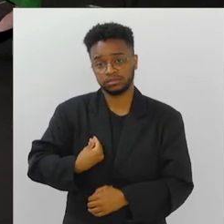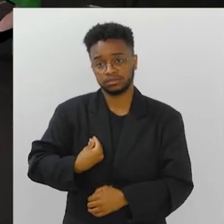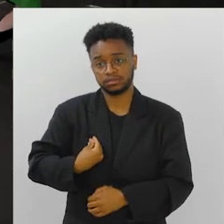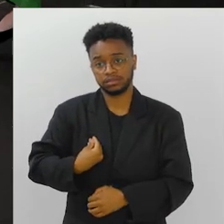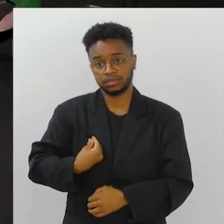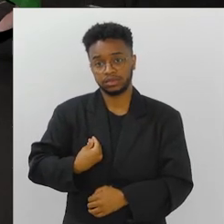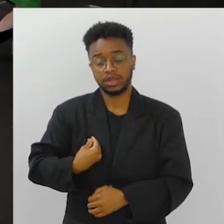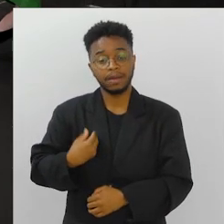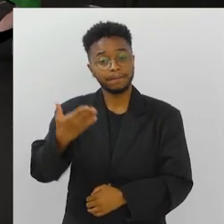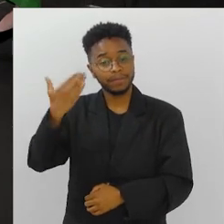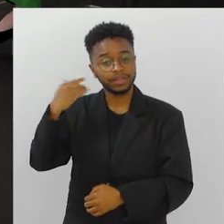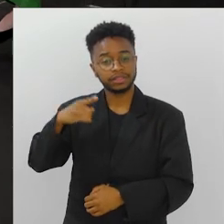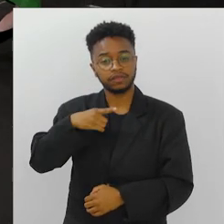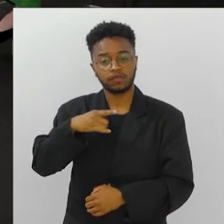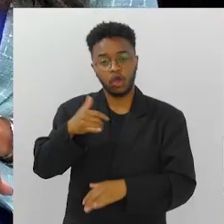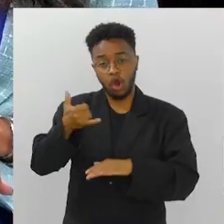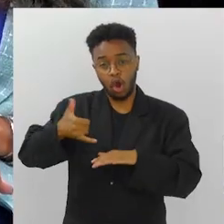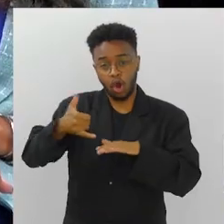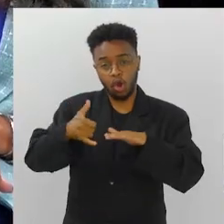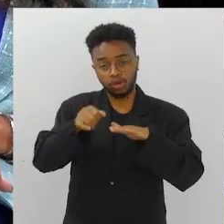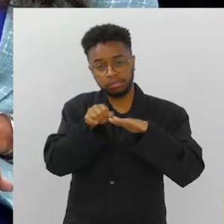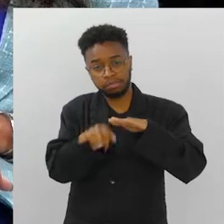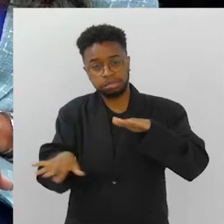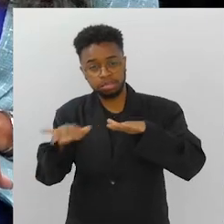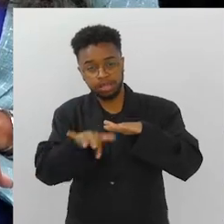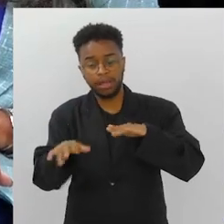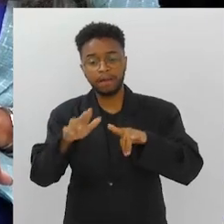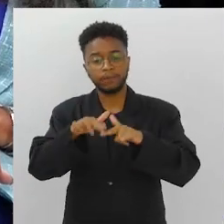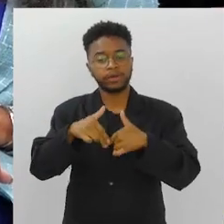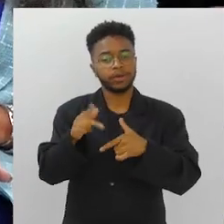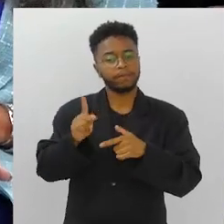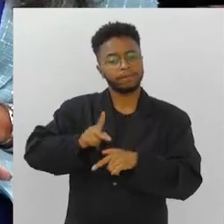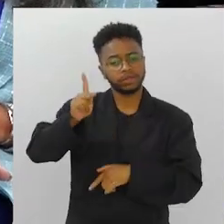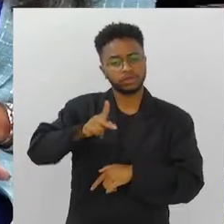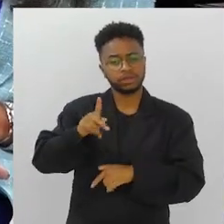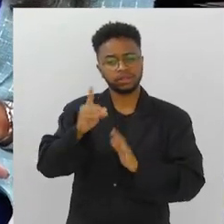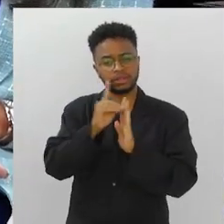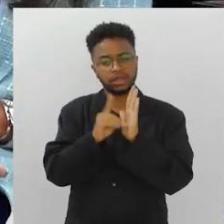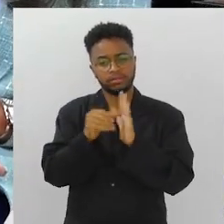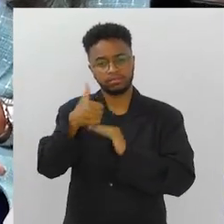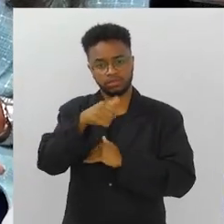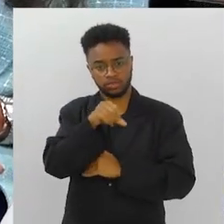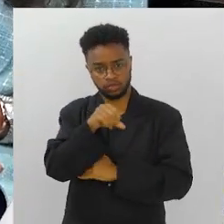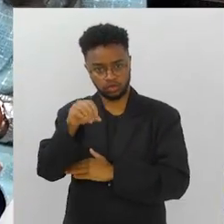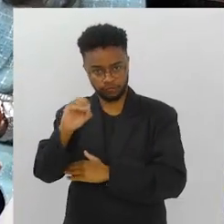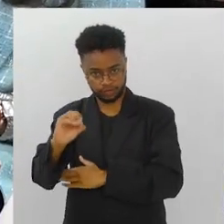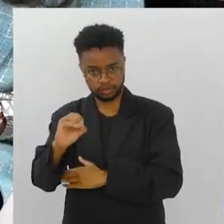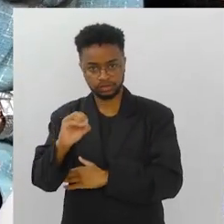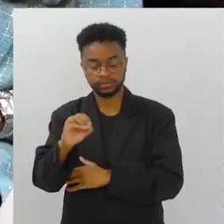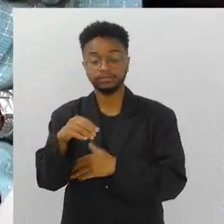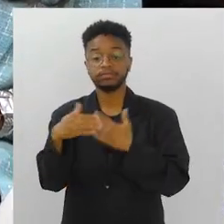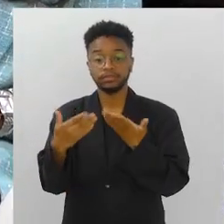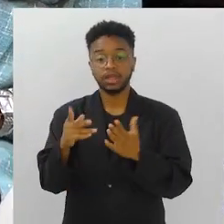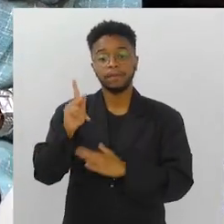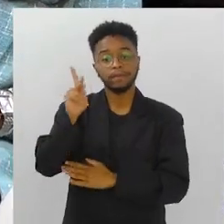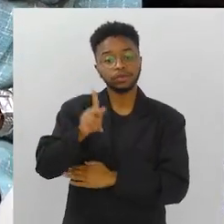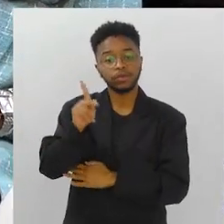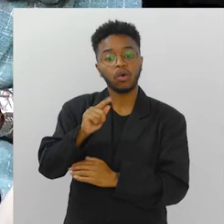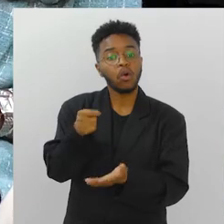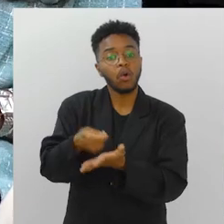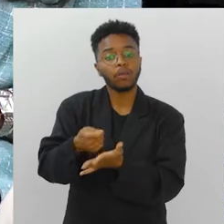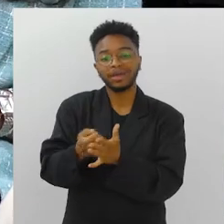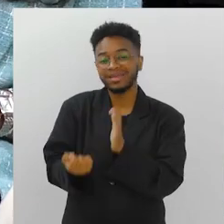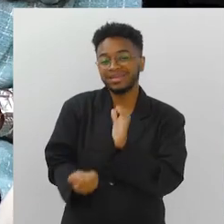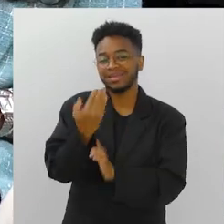sobrevivência da pessoa. Quando houve o derramamento de óleo na Baía de Guanabara, por conta do dudo da Petrobras, que aconteceu na década de 1990, a Petrobras foi